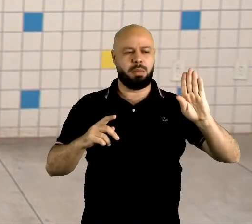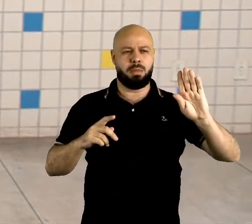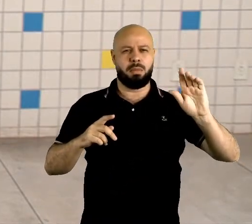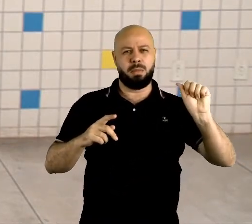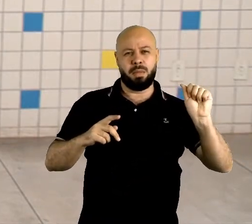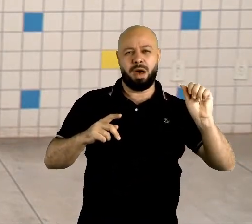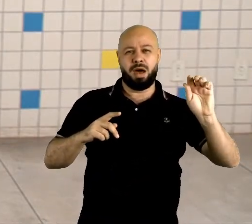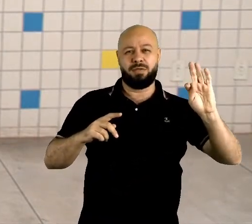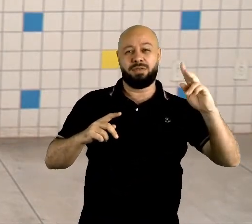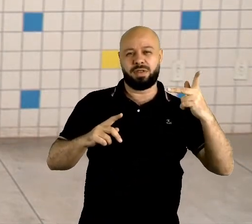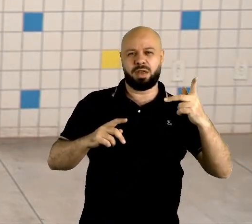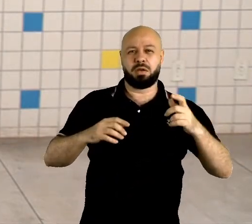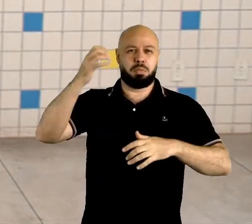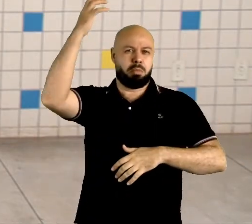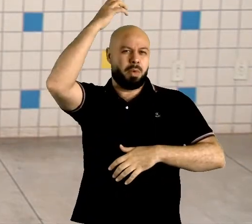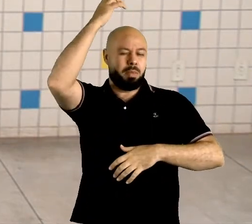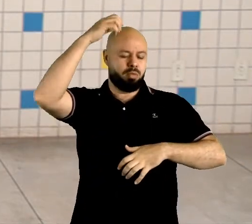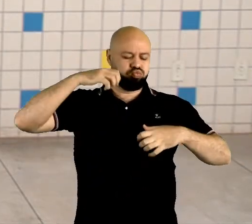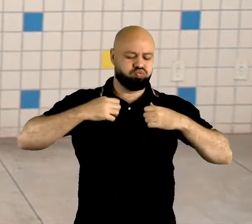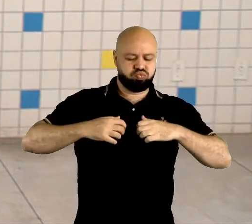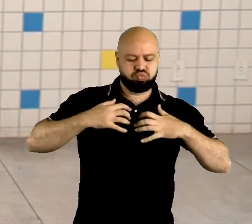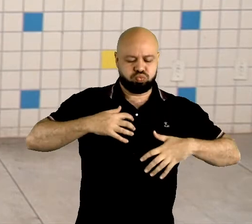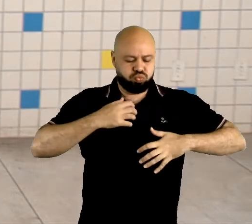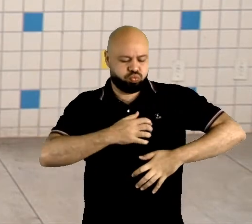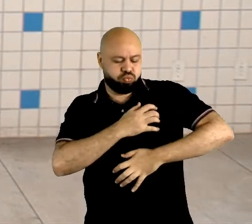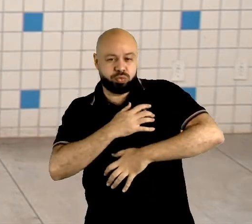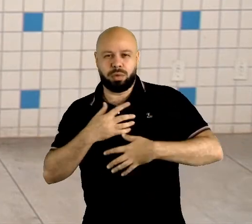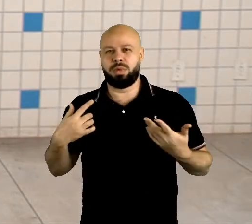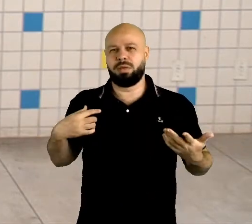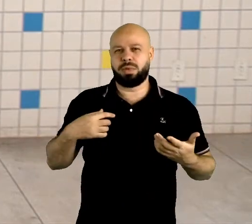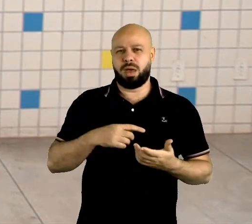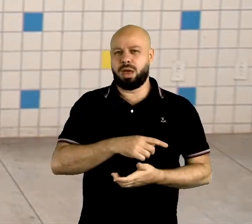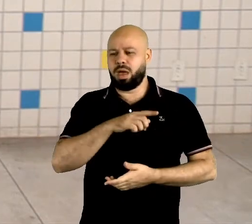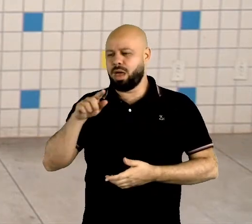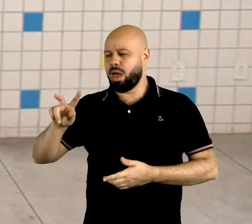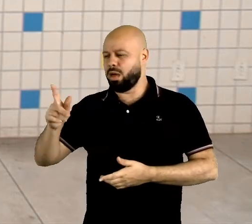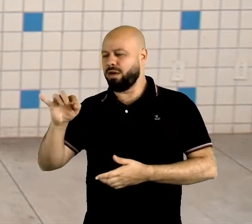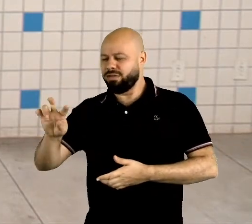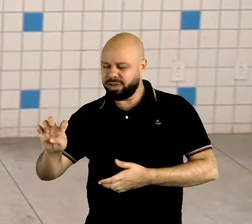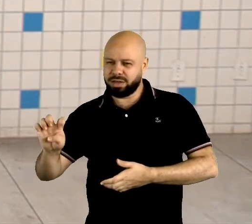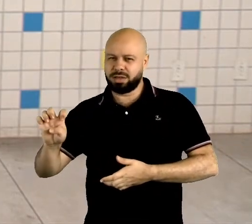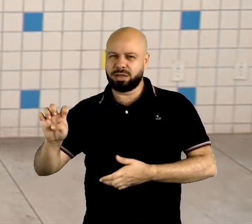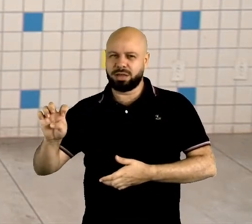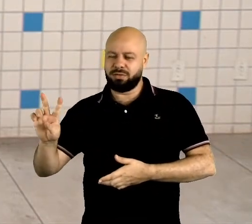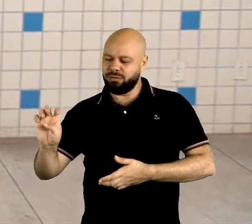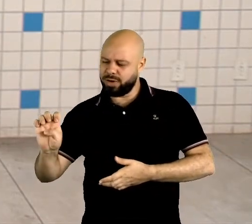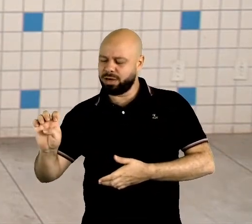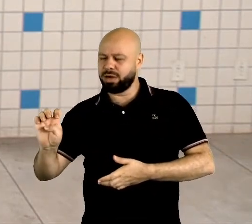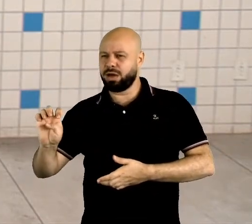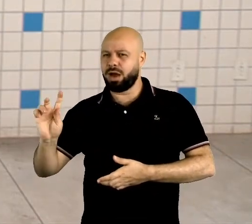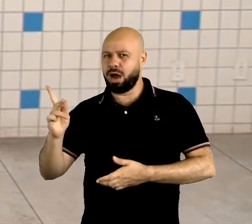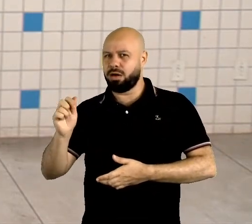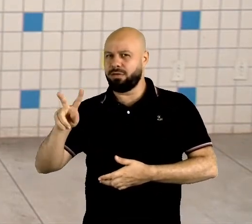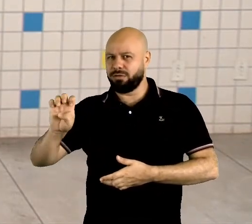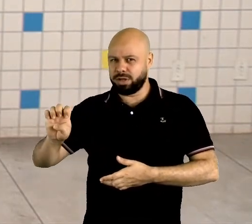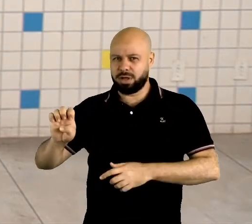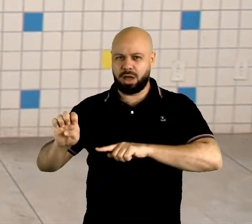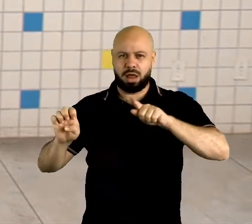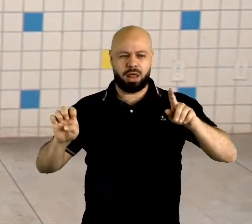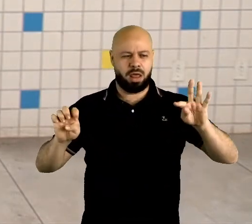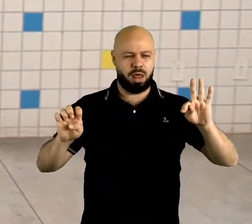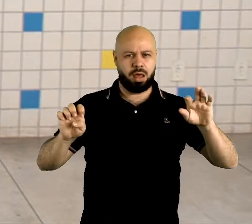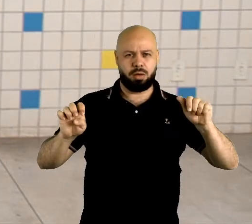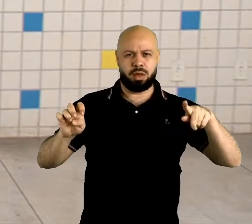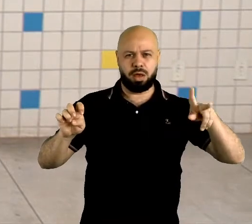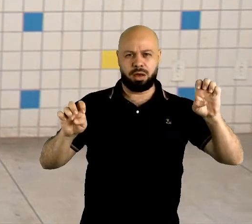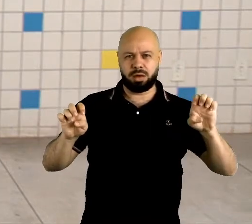to have, enquanto o outro eu utilizei o to take, né? Have a shower, take a shower, tomar banho. Tá dizendo a